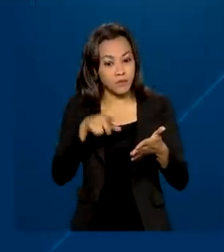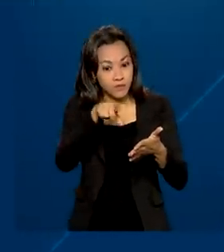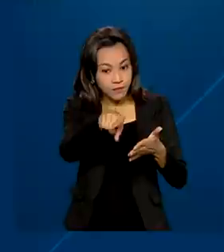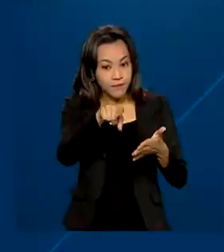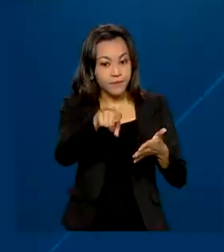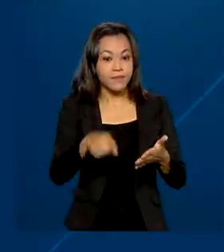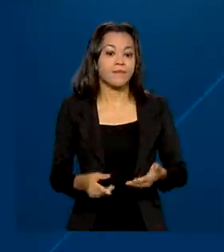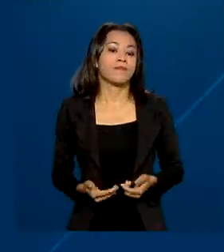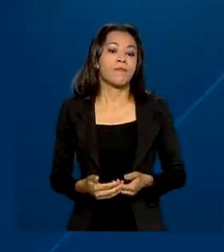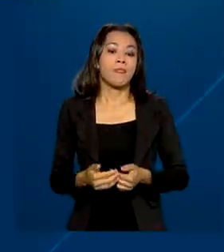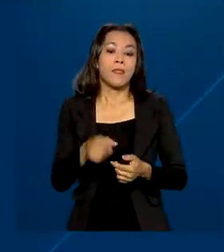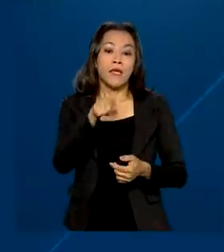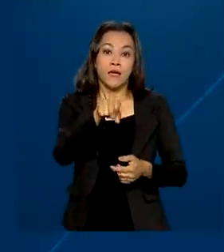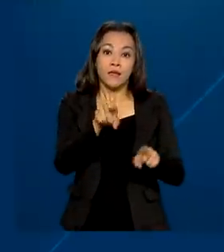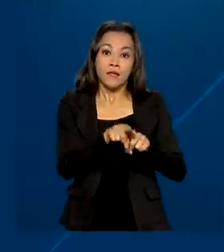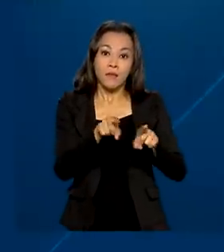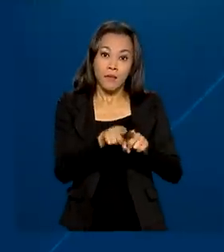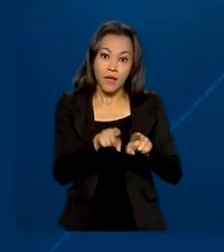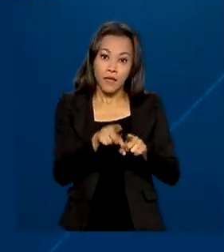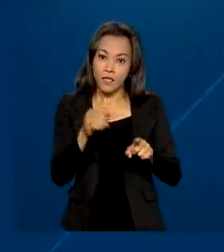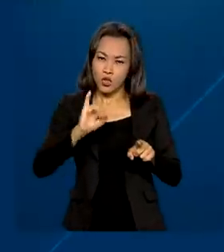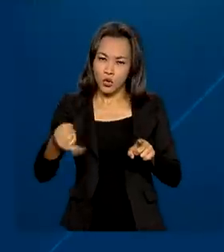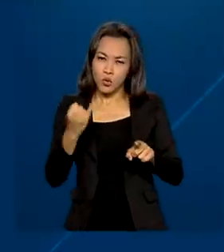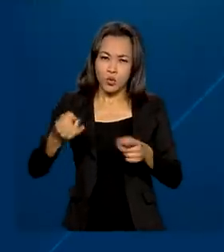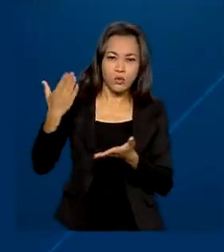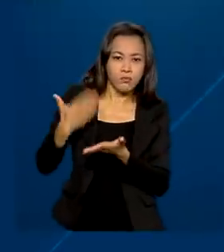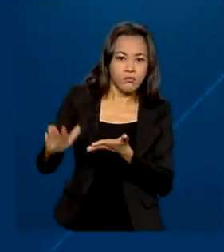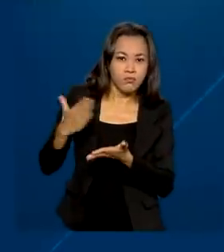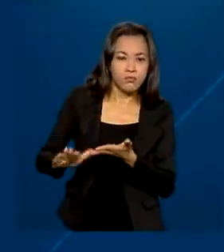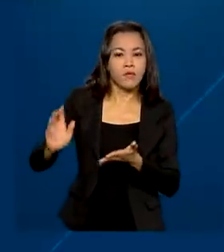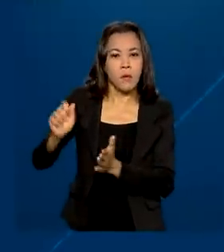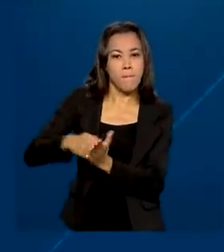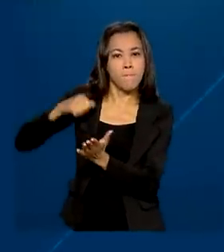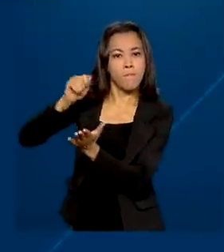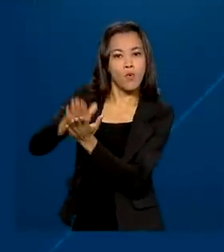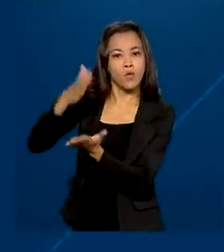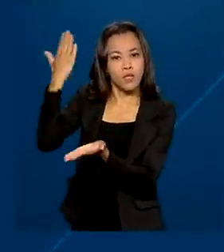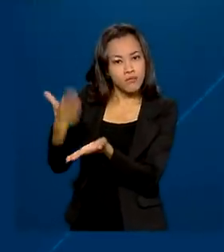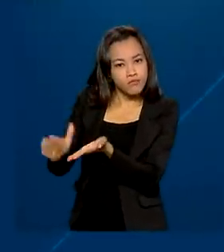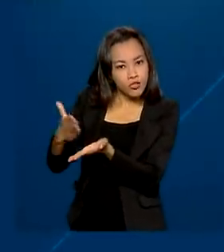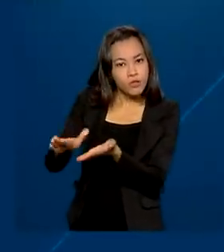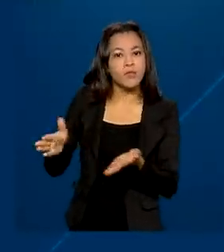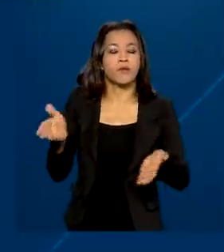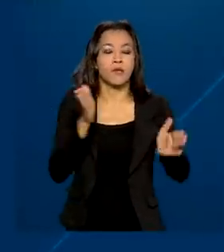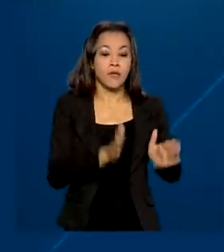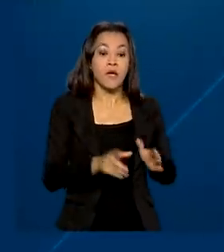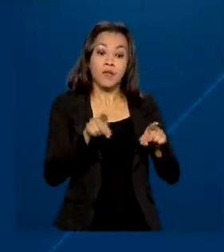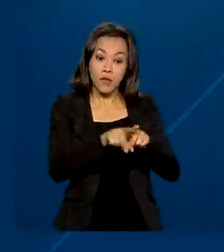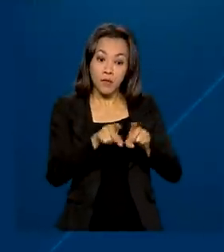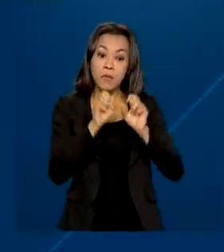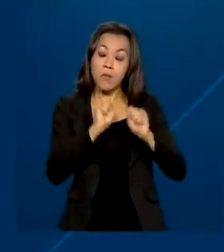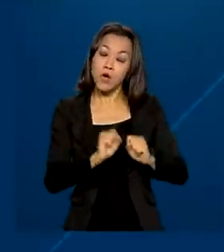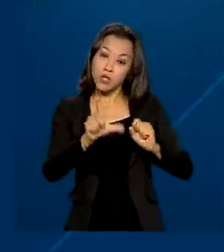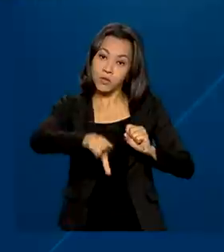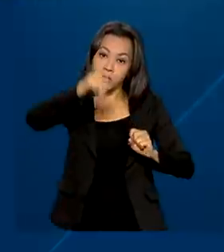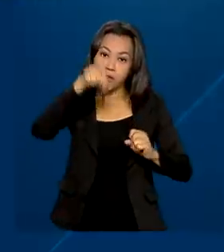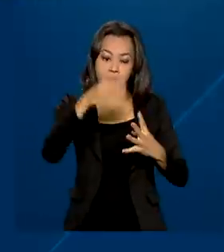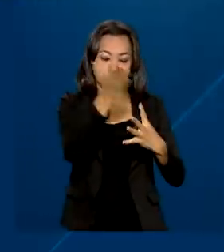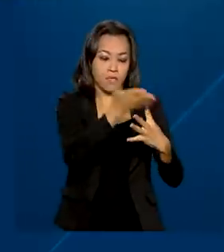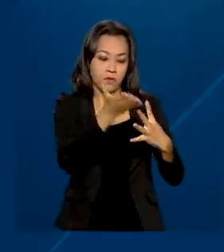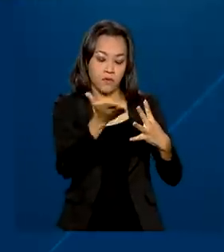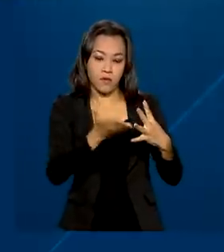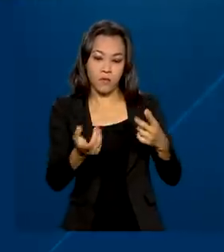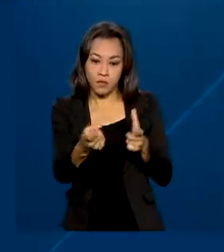saldo devedor, além de isenção de juros e multas. O estudante também pode optar pelo parcelamento da dívida